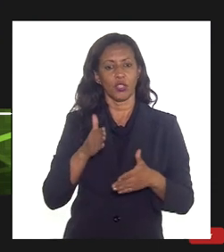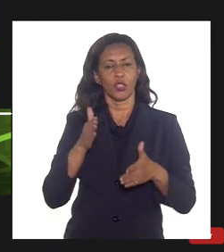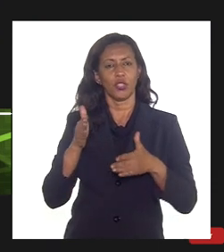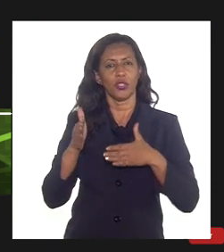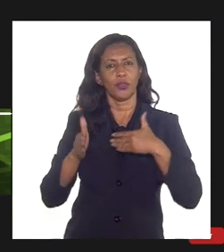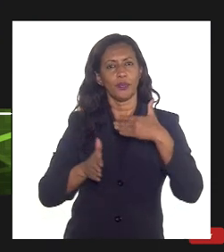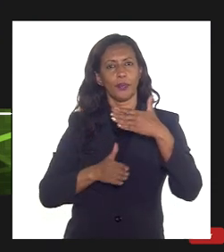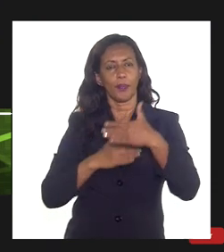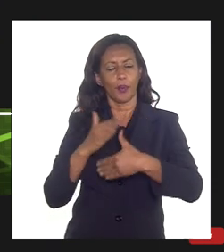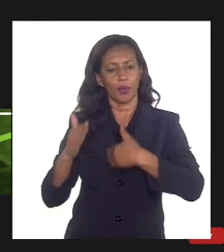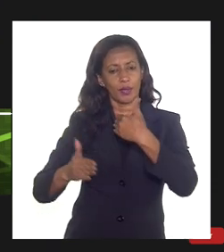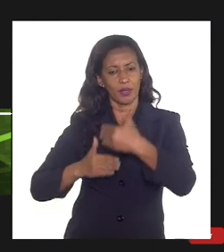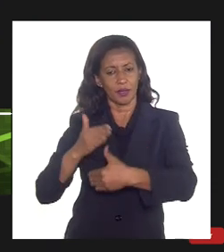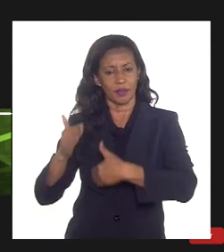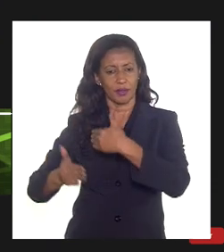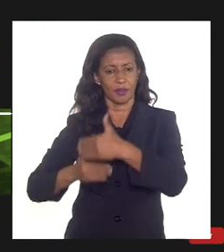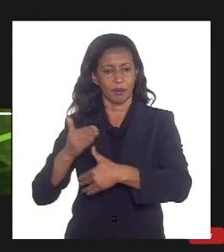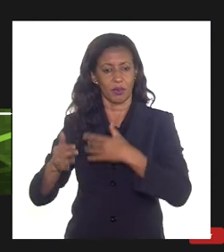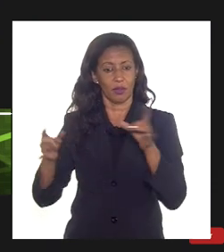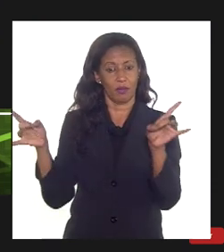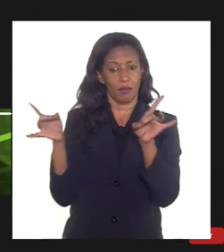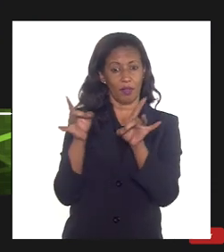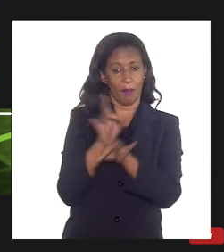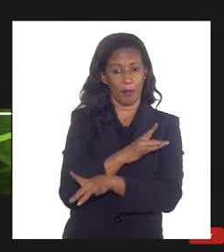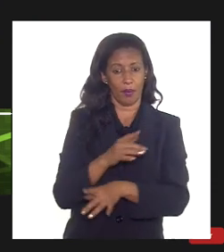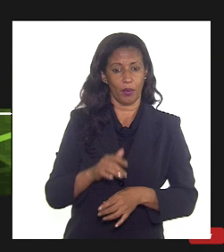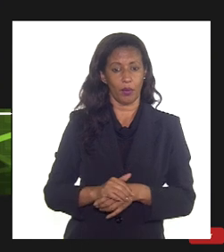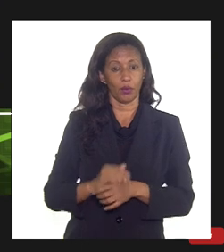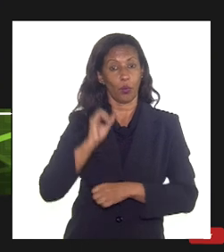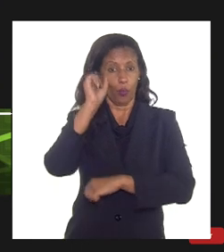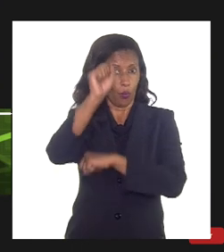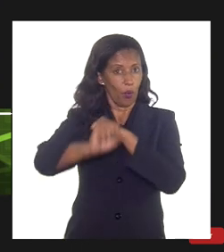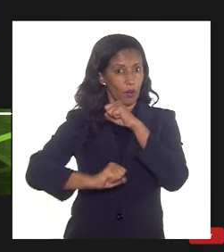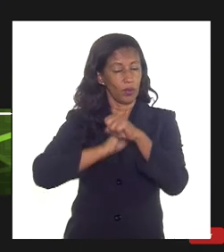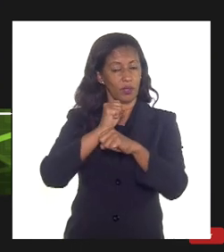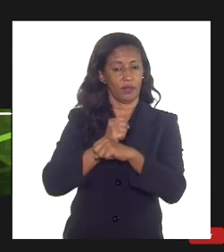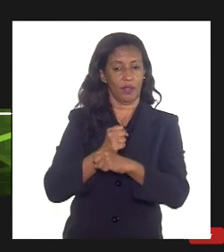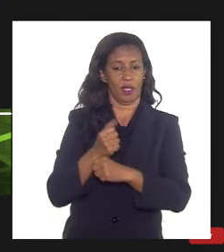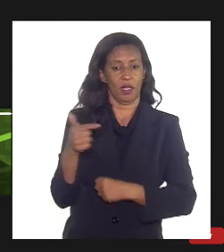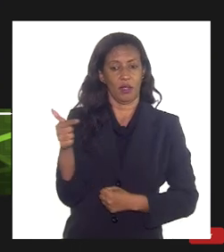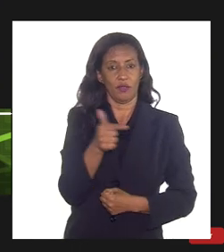que vai ficar pronta, a nossa previsão é no primeiro semestre do ano que vem, 2022.